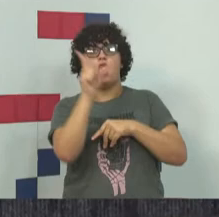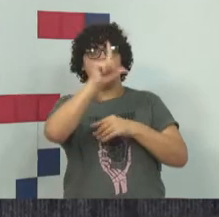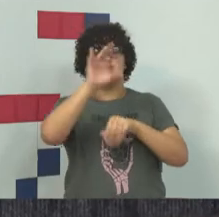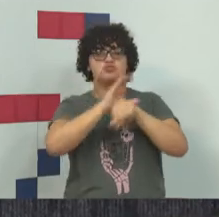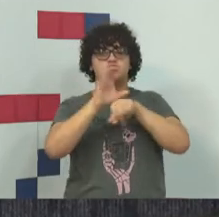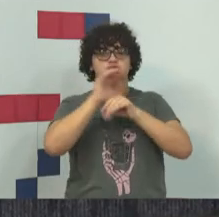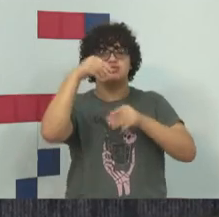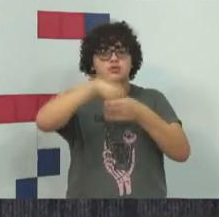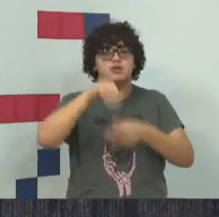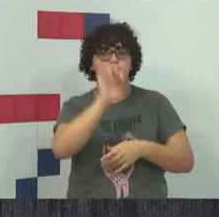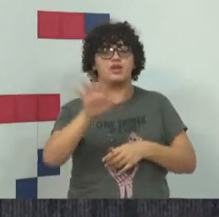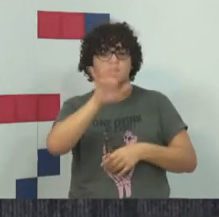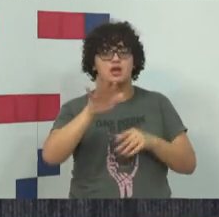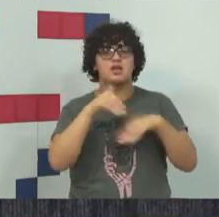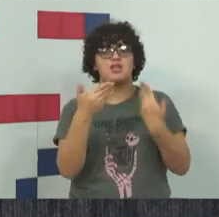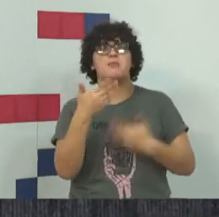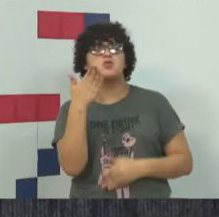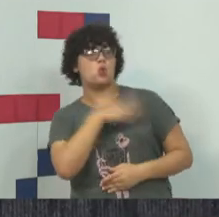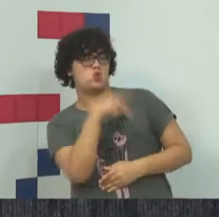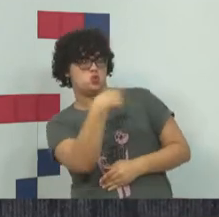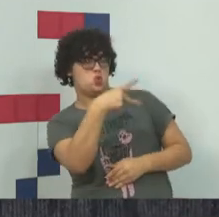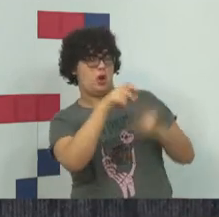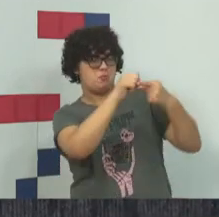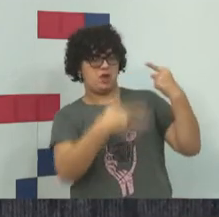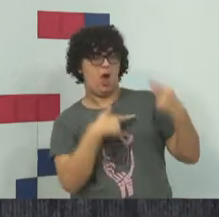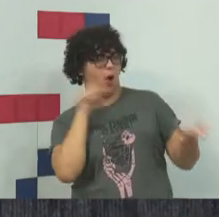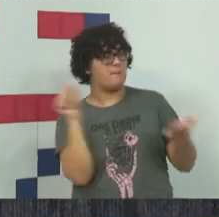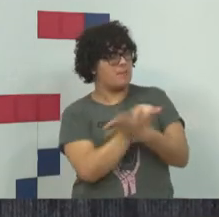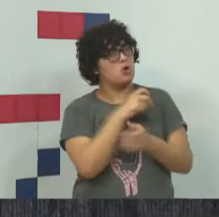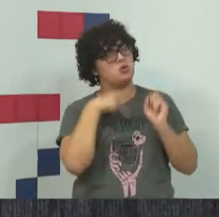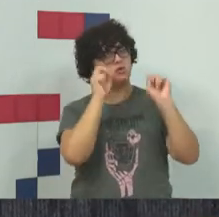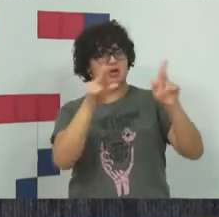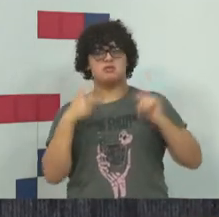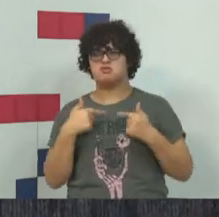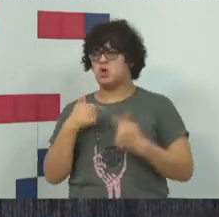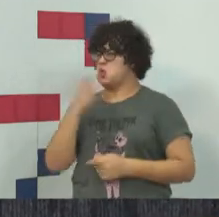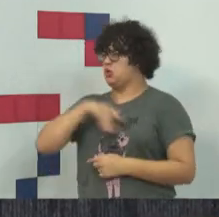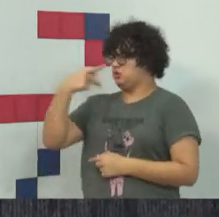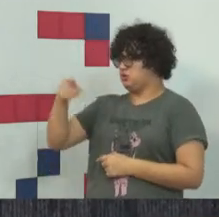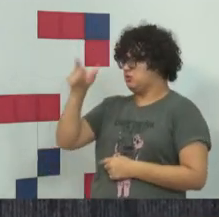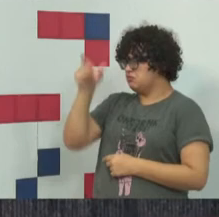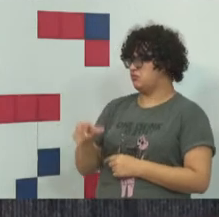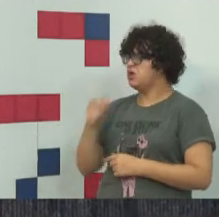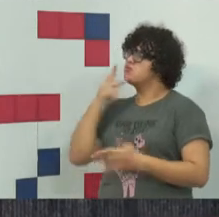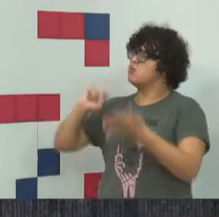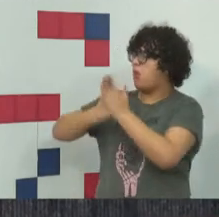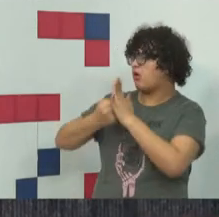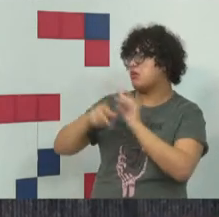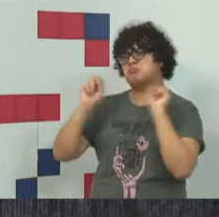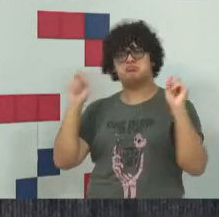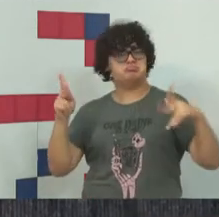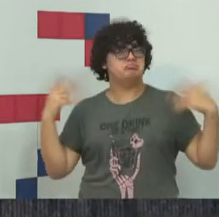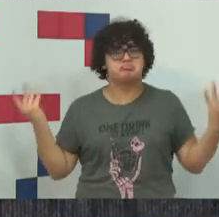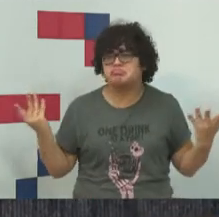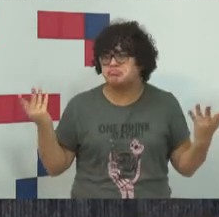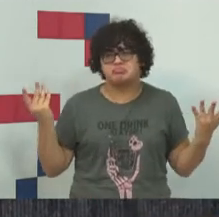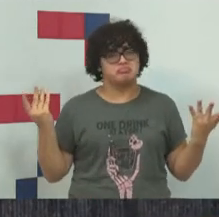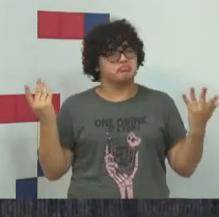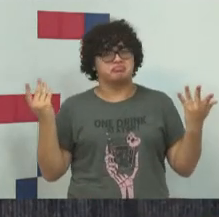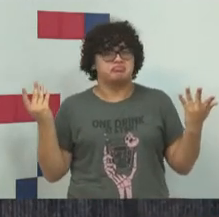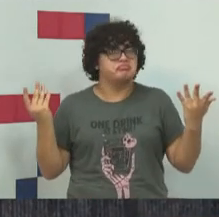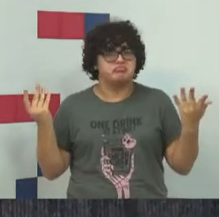são as regras deles. Não gostei da sua postagem. Vou apagar. Ok. Não gostei do seu perfil. Vou te bloquear. Ok.